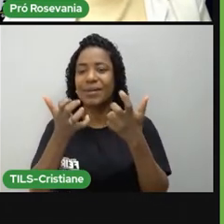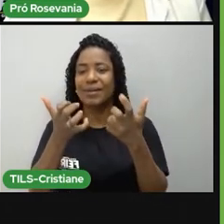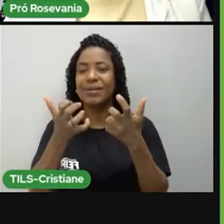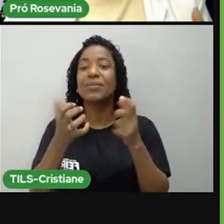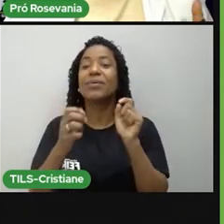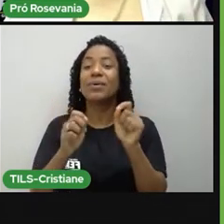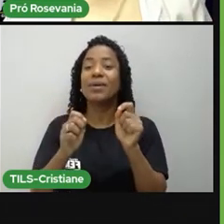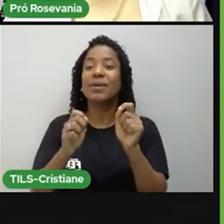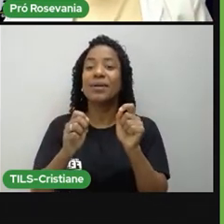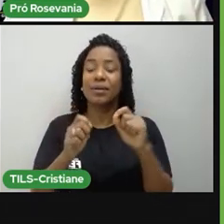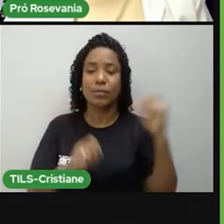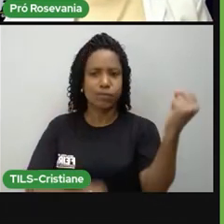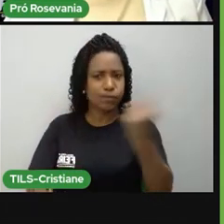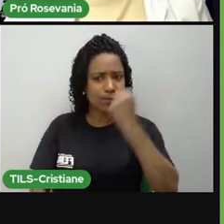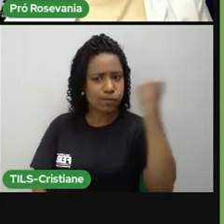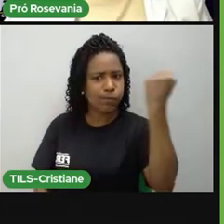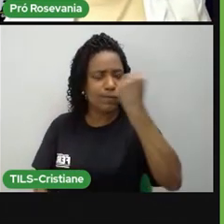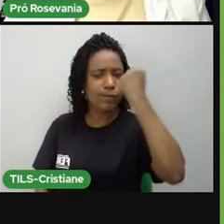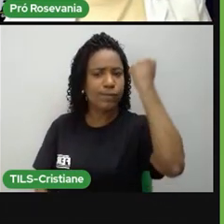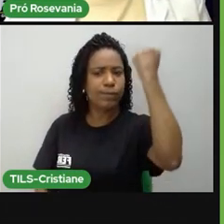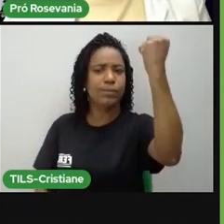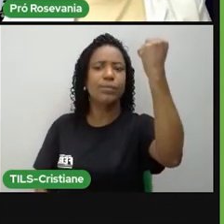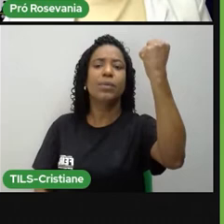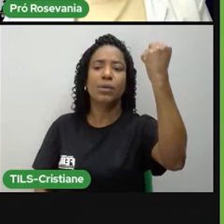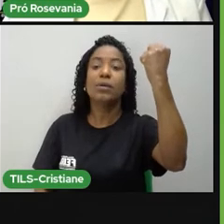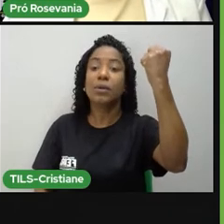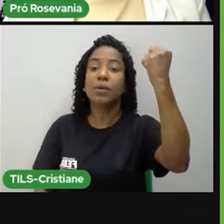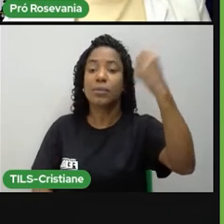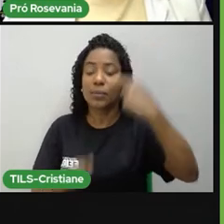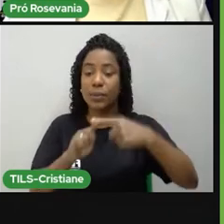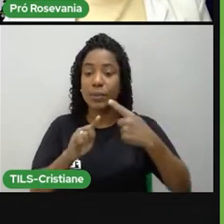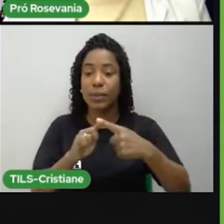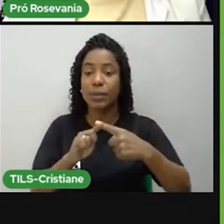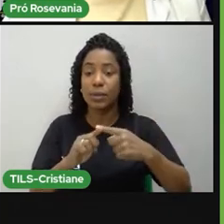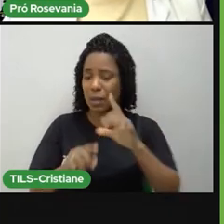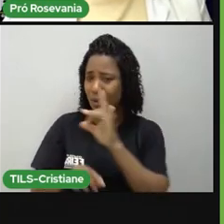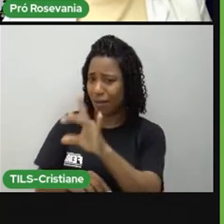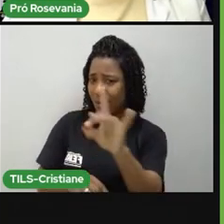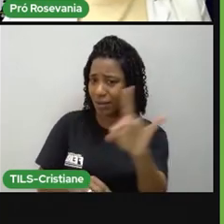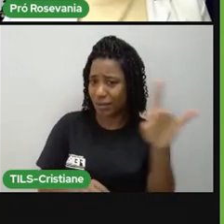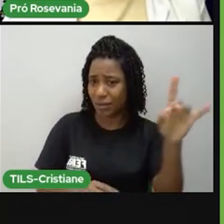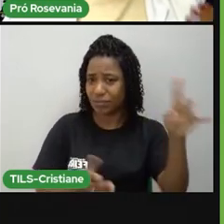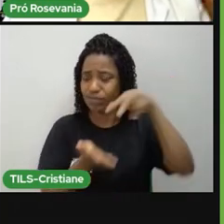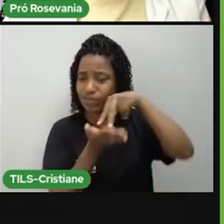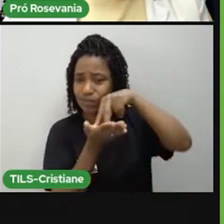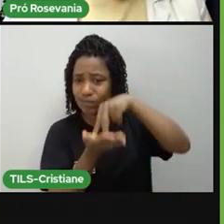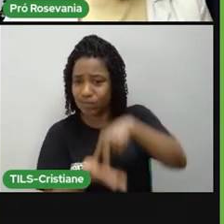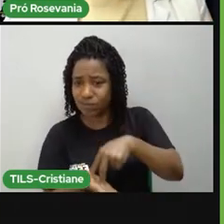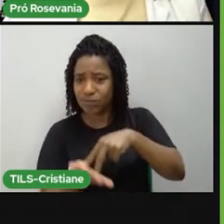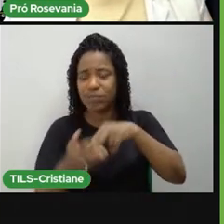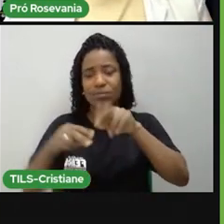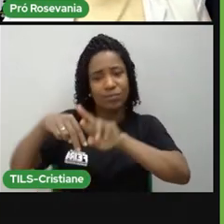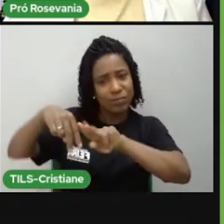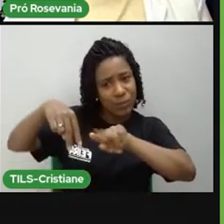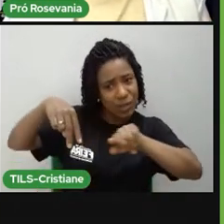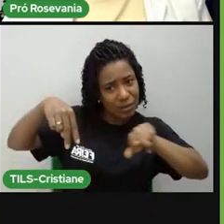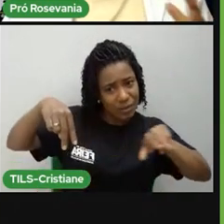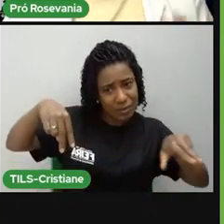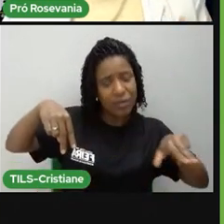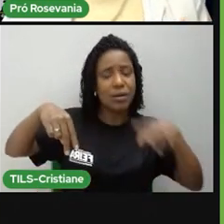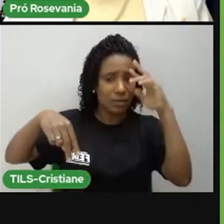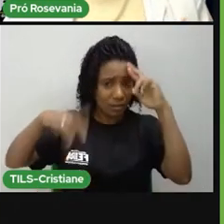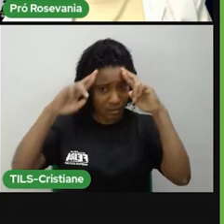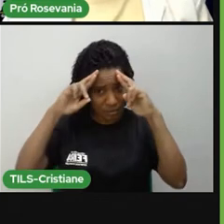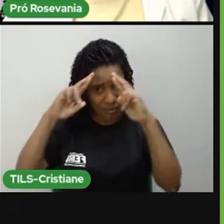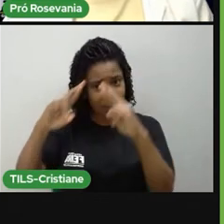porque bastava que a gente respeitasse, né, a postura, o jeito de cada um, o jeito de ser e o ser de cada um,